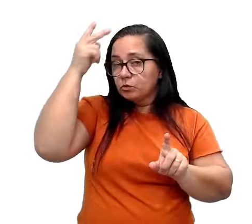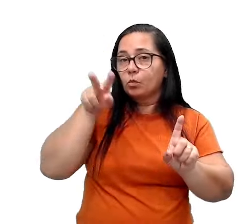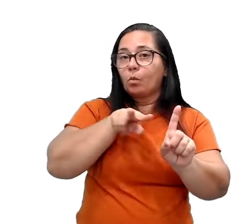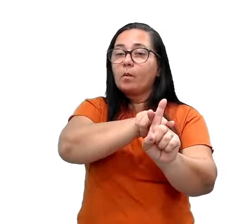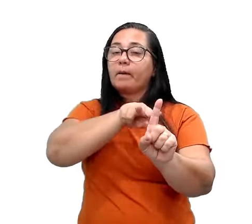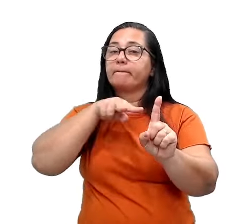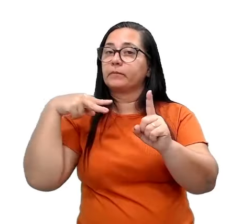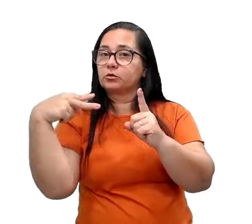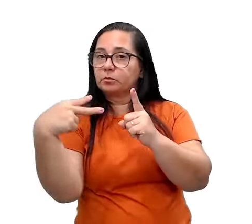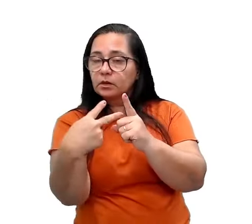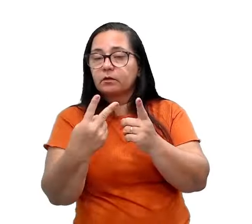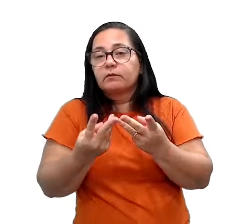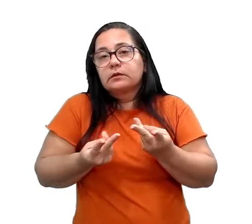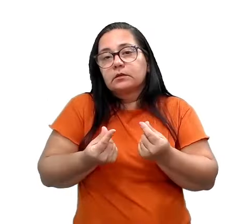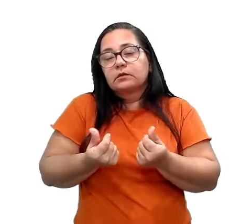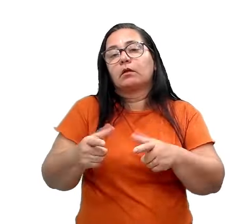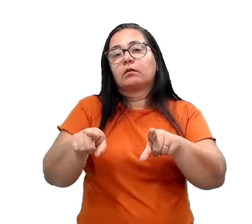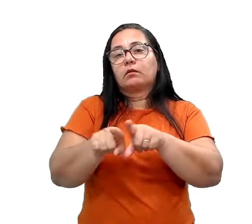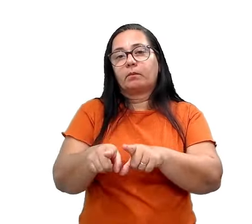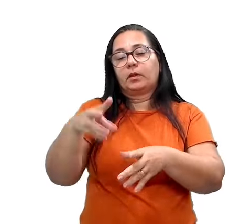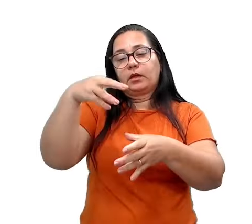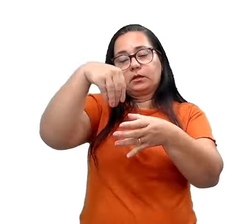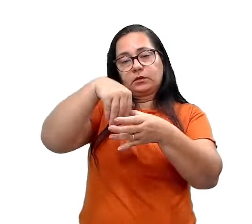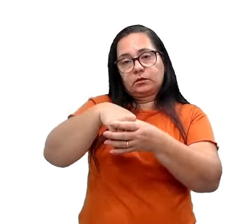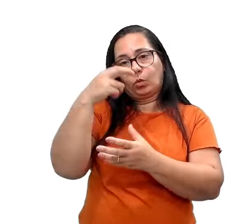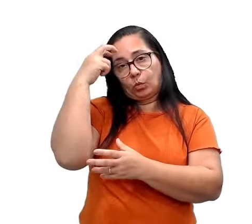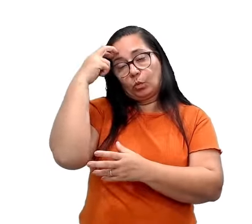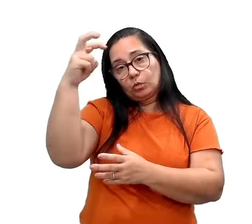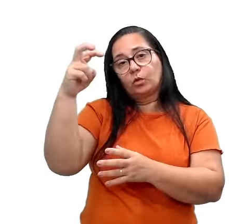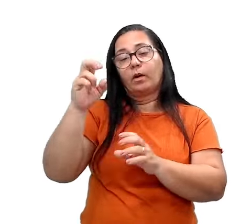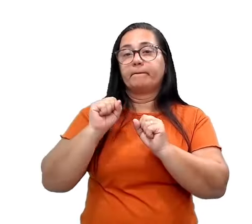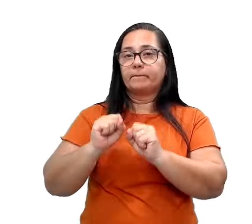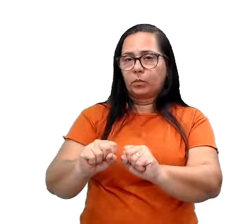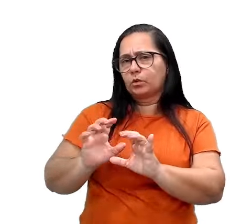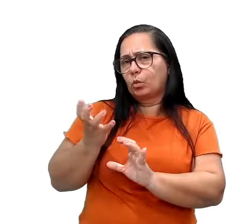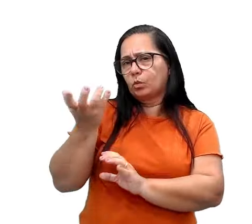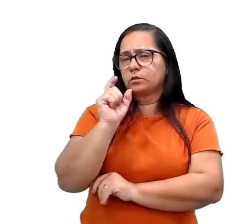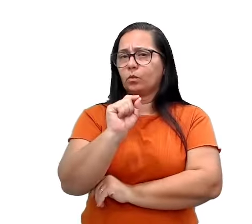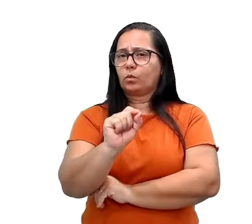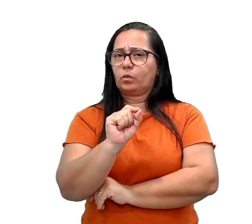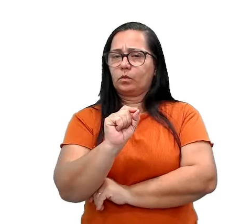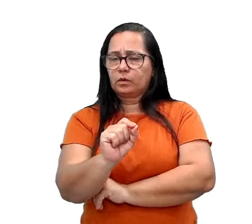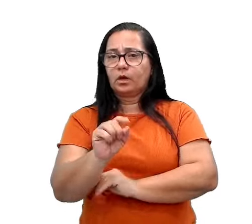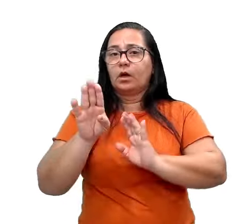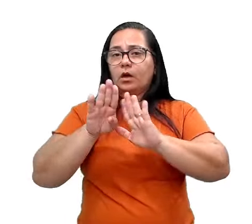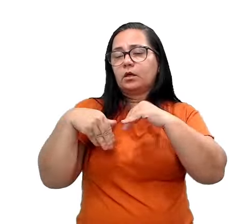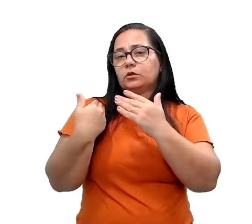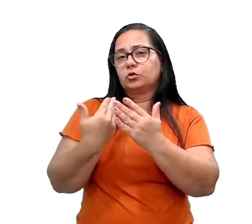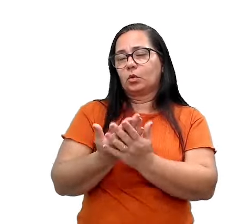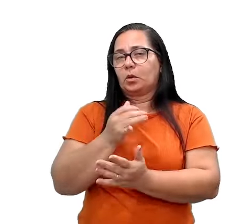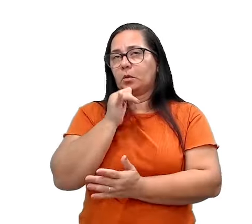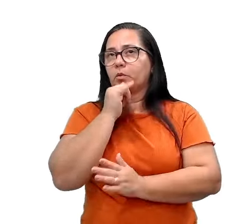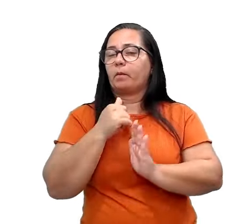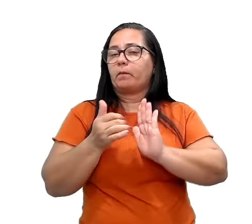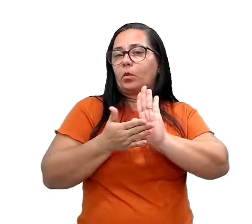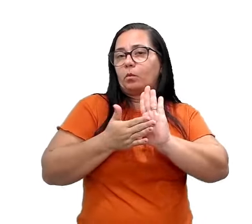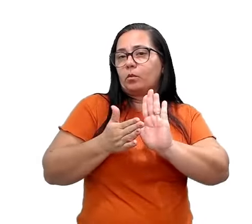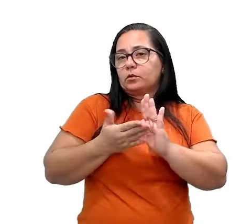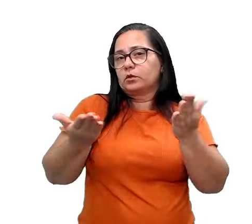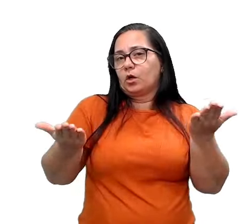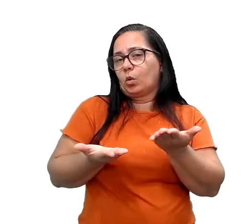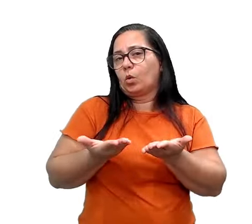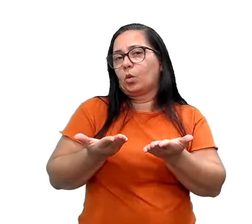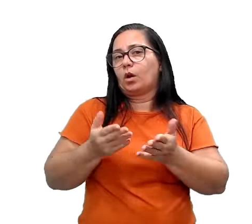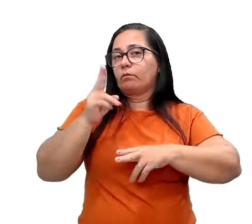de sensibilidades culturais envolvidas. O que pode acontecer é o seguinte, a escola propôs, agora, para a